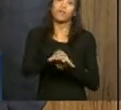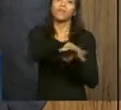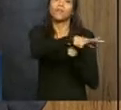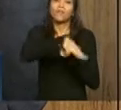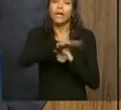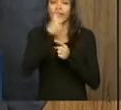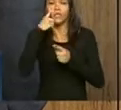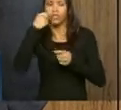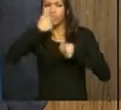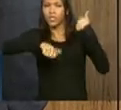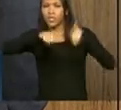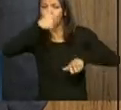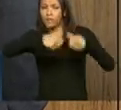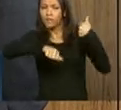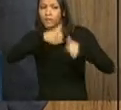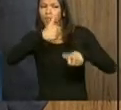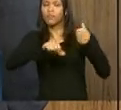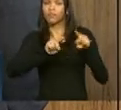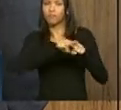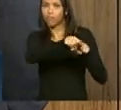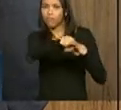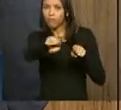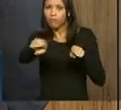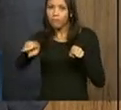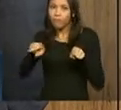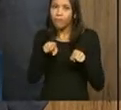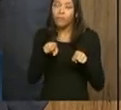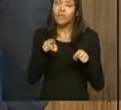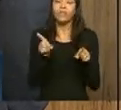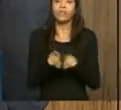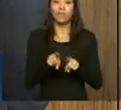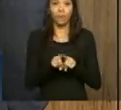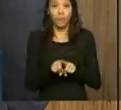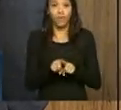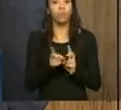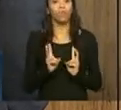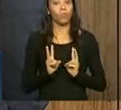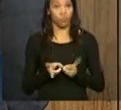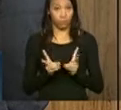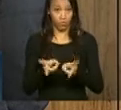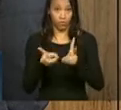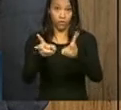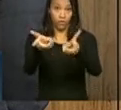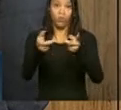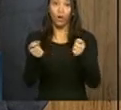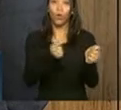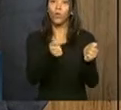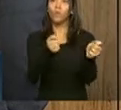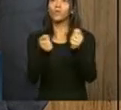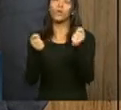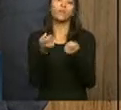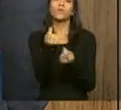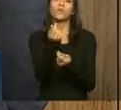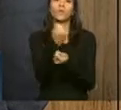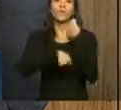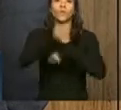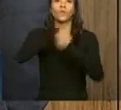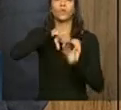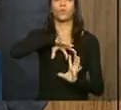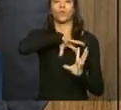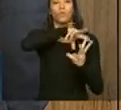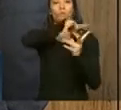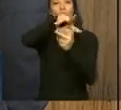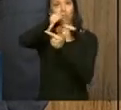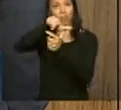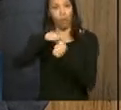revisões entre pares e também ir monitorando a economia global, especialmente o setor financeiro, para ir